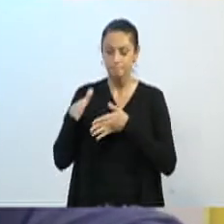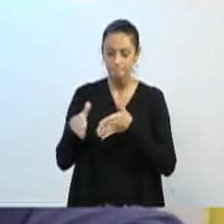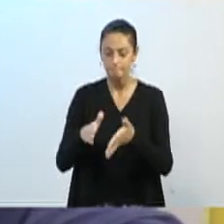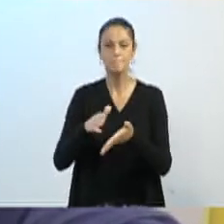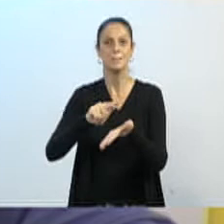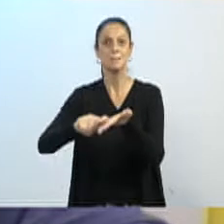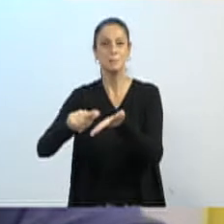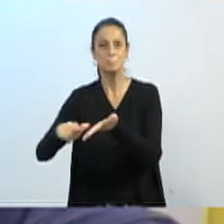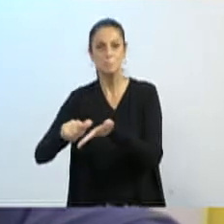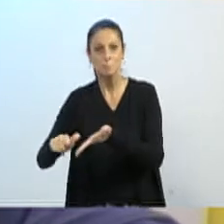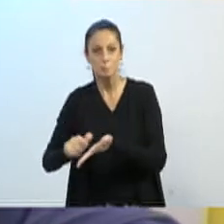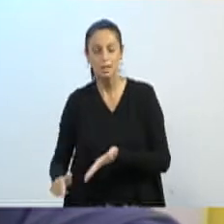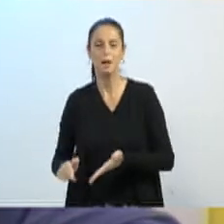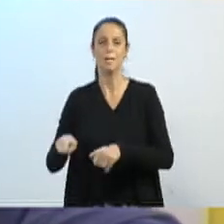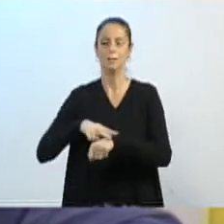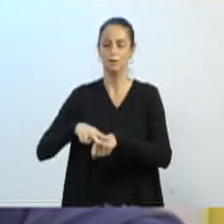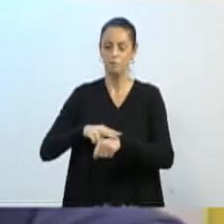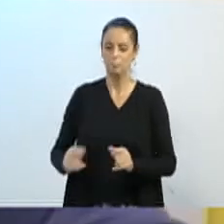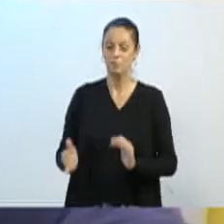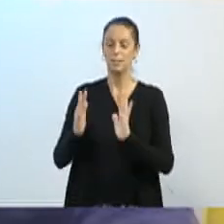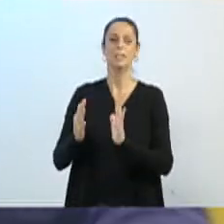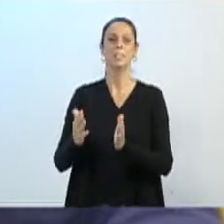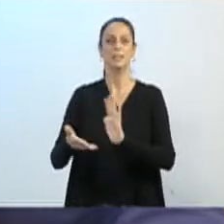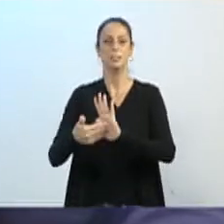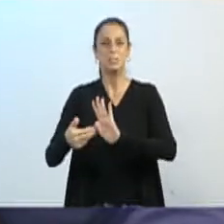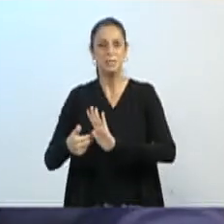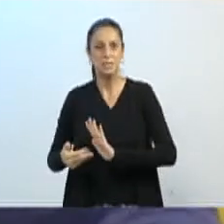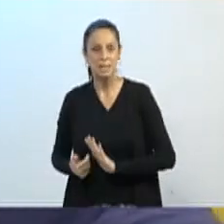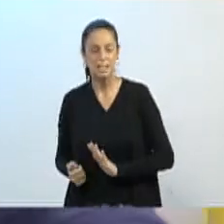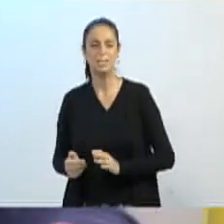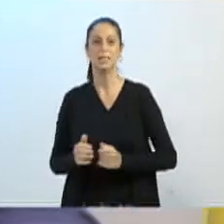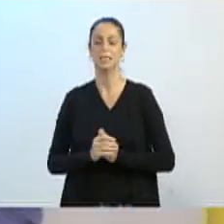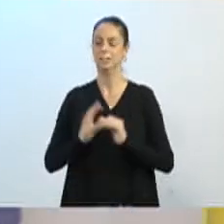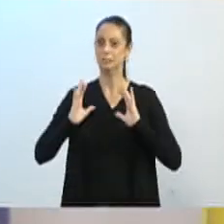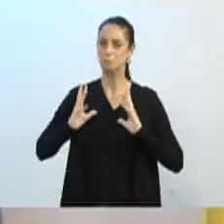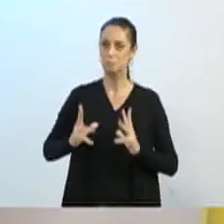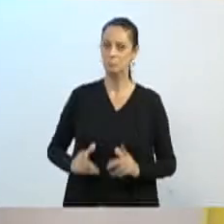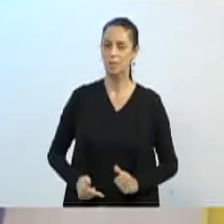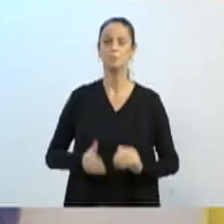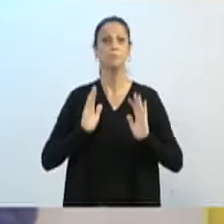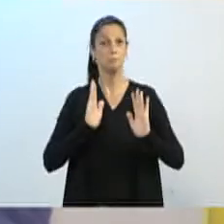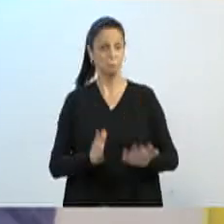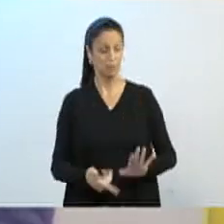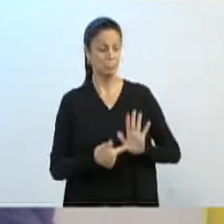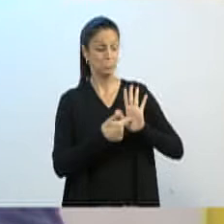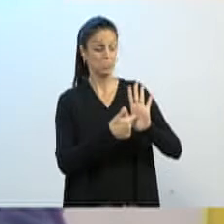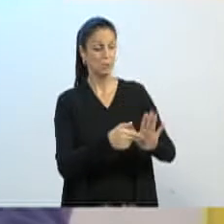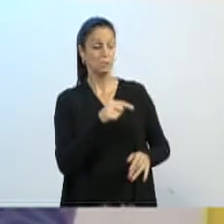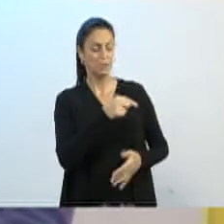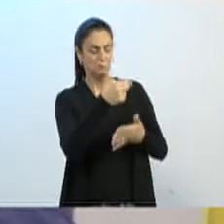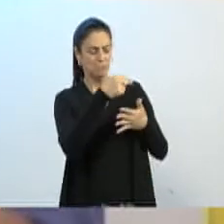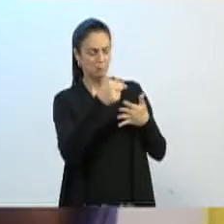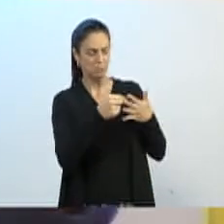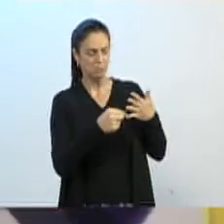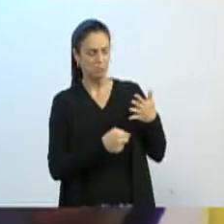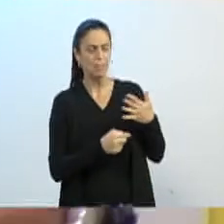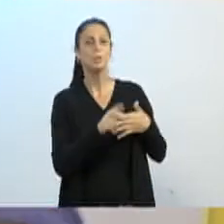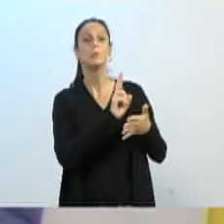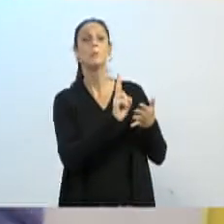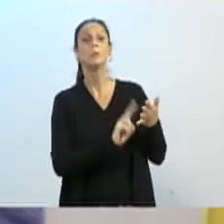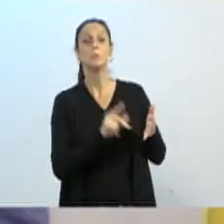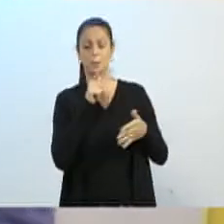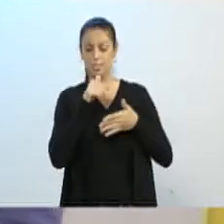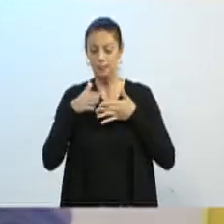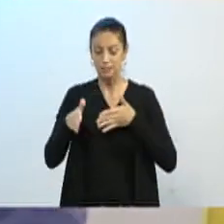roçada, e por aí afora. Aproveitei e já indiquei vários ribeirões da nossa cidade, já informei a